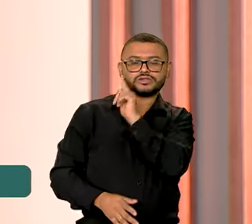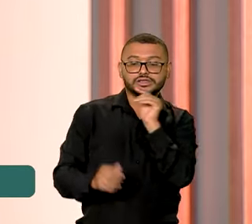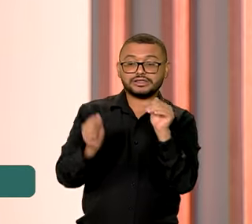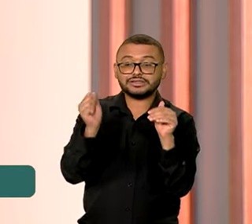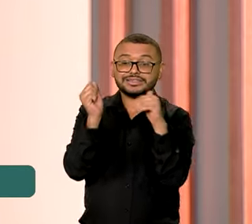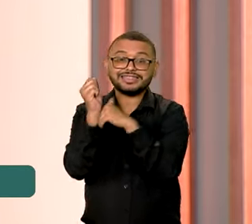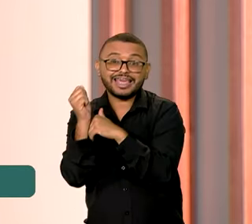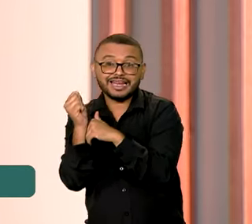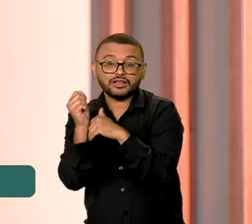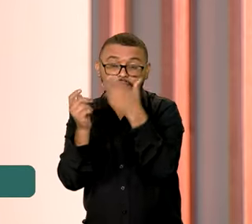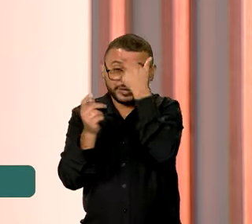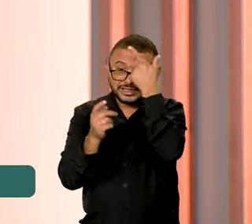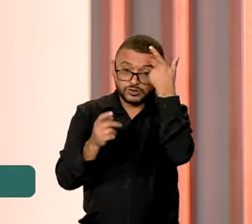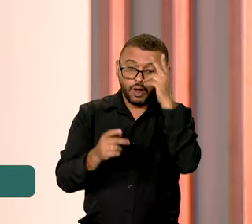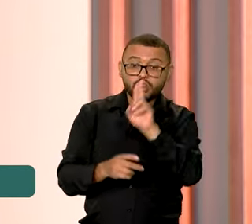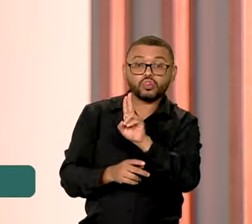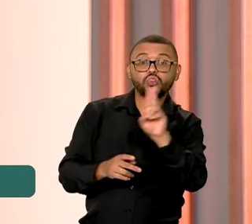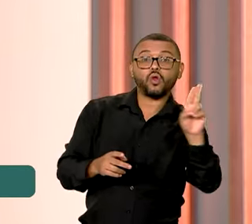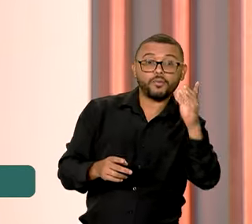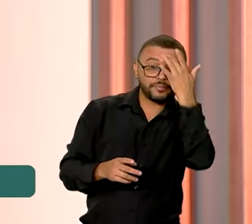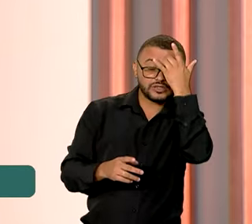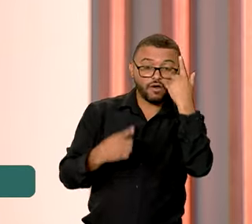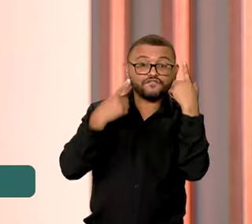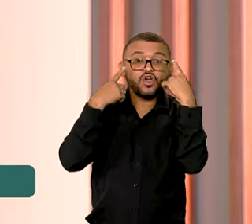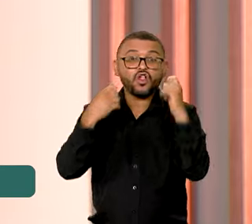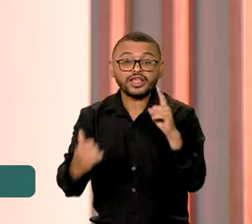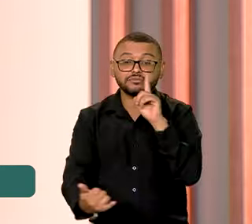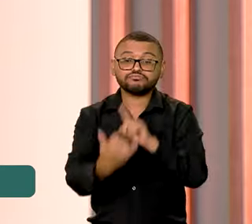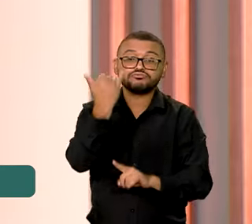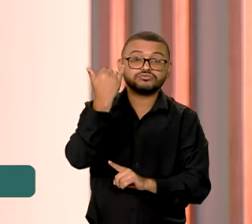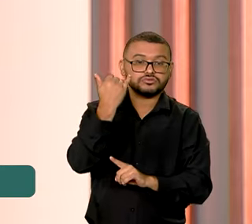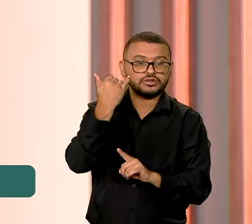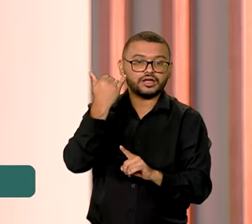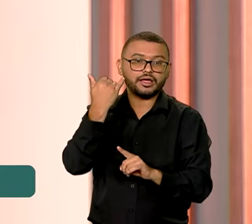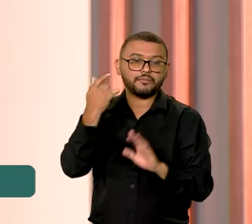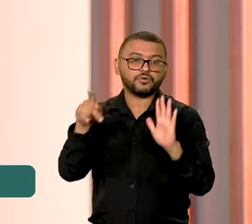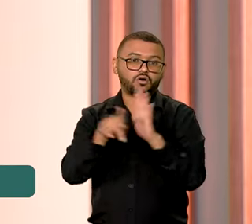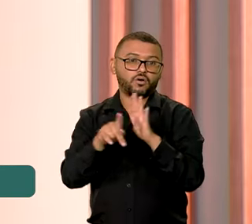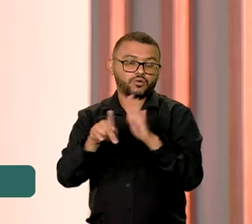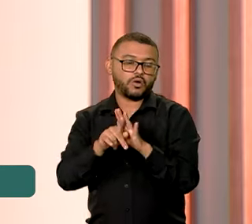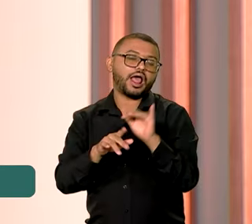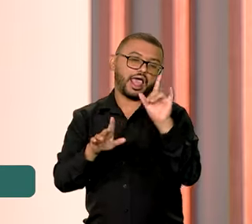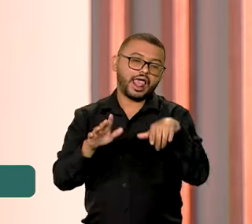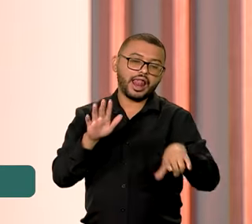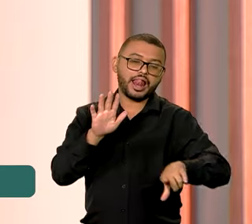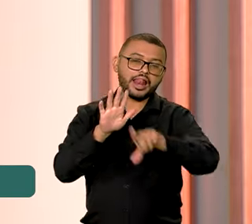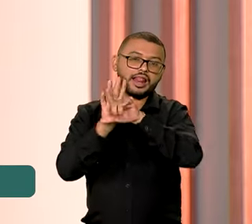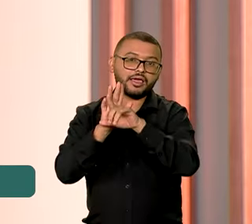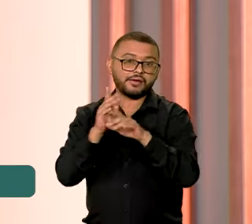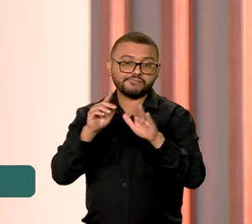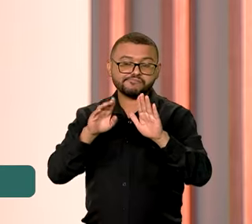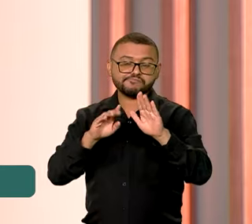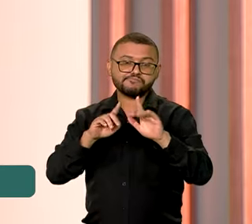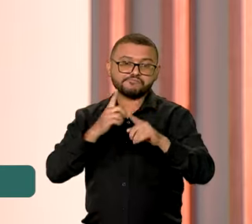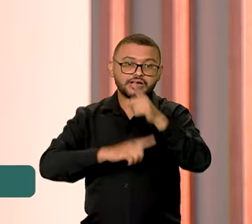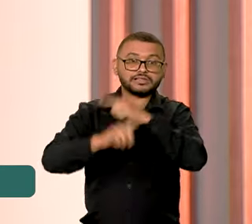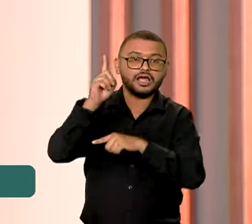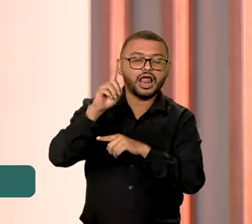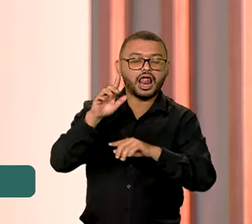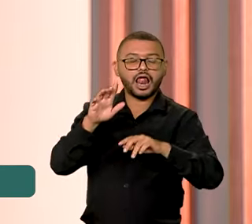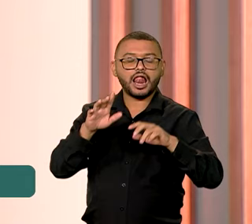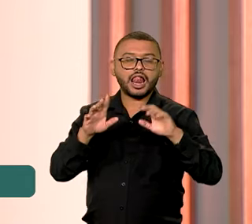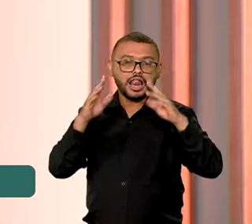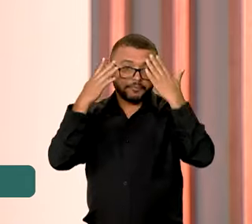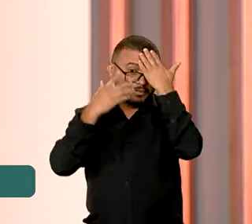sigilo de nomes de vítimas de violência doméstica com processos na justiça. Com esse novo avanço, a lei Maria da